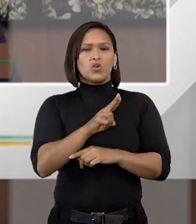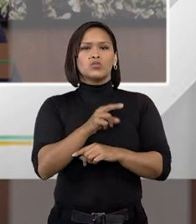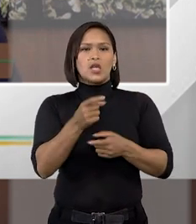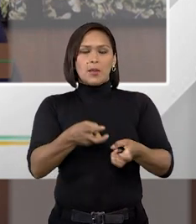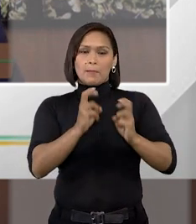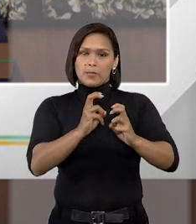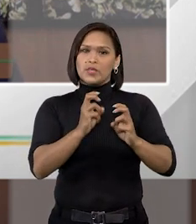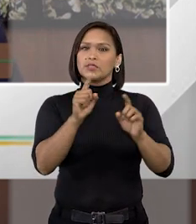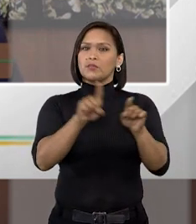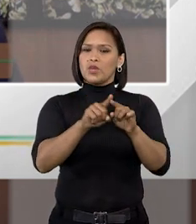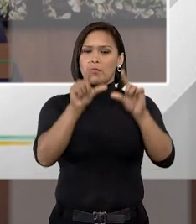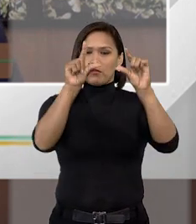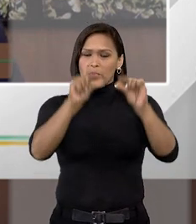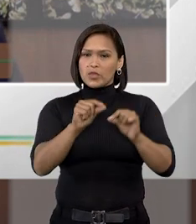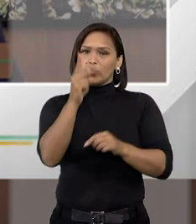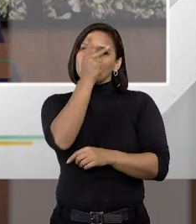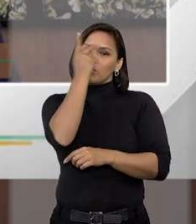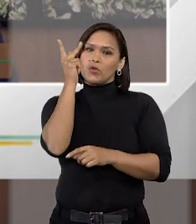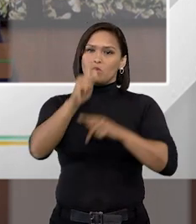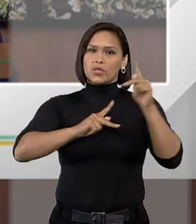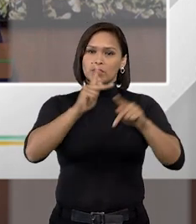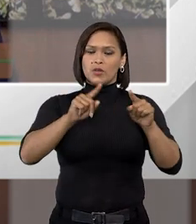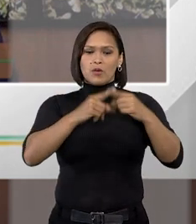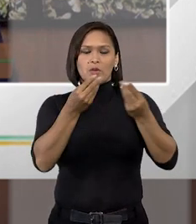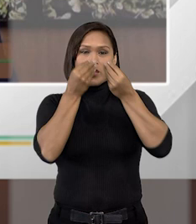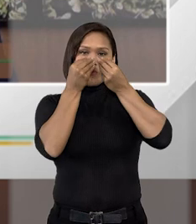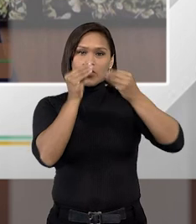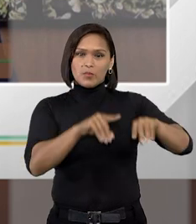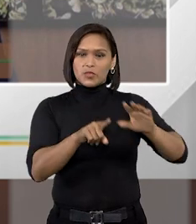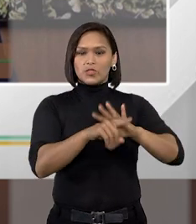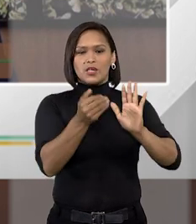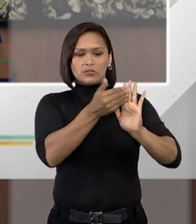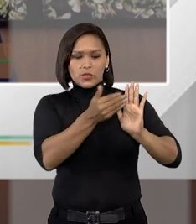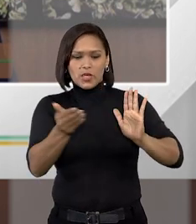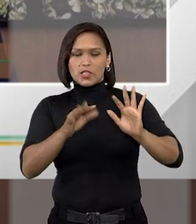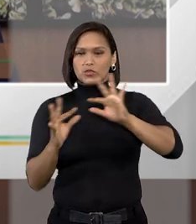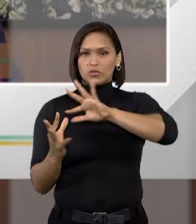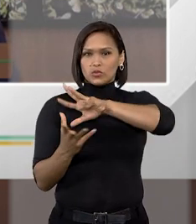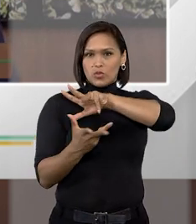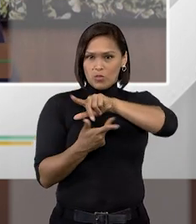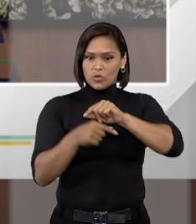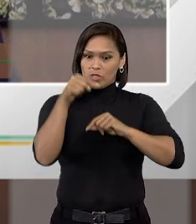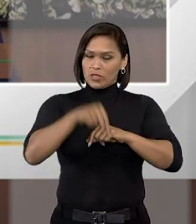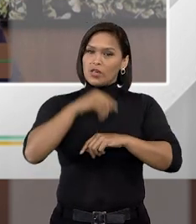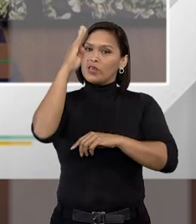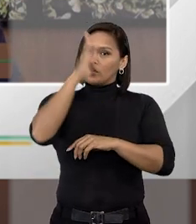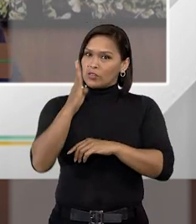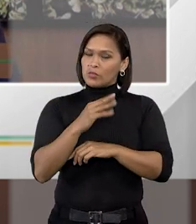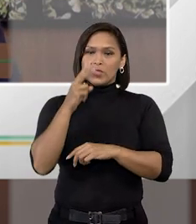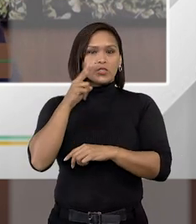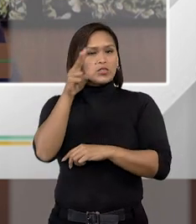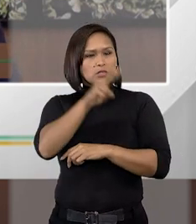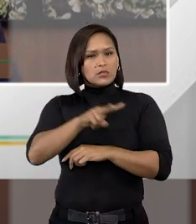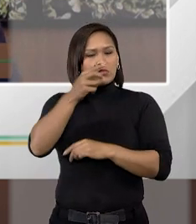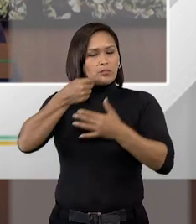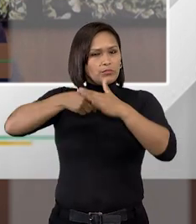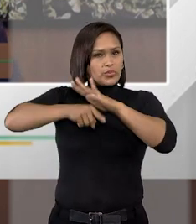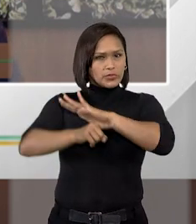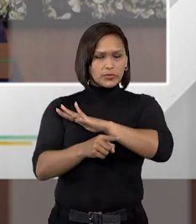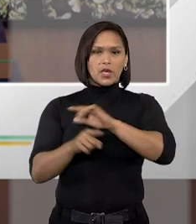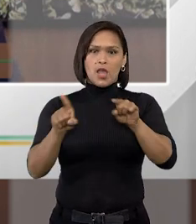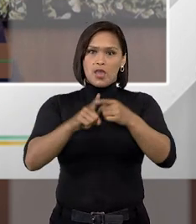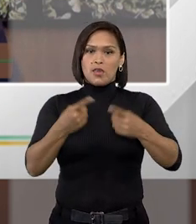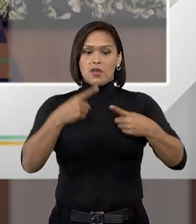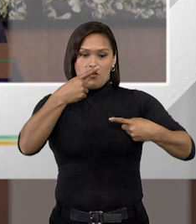identificados a minorias, mas que já foi abandonada em grande parte do mundo e que aqui no Brasil se vê intensificada.